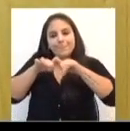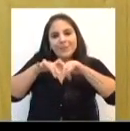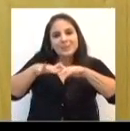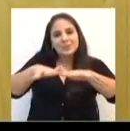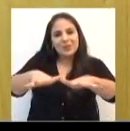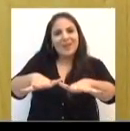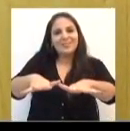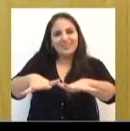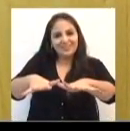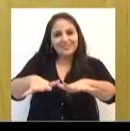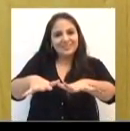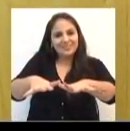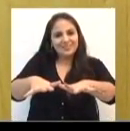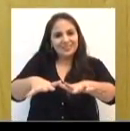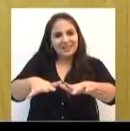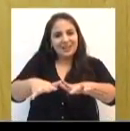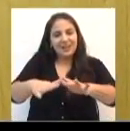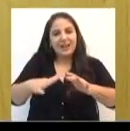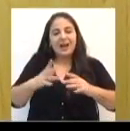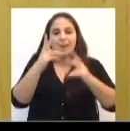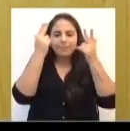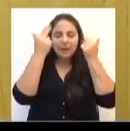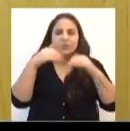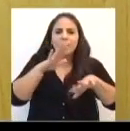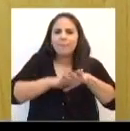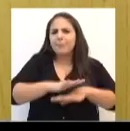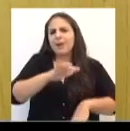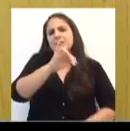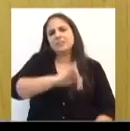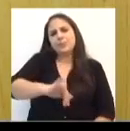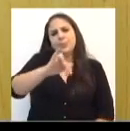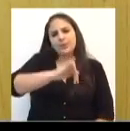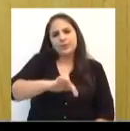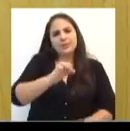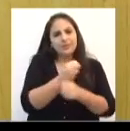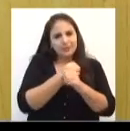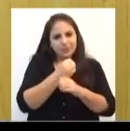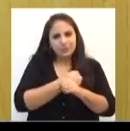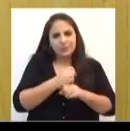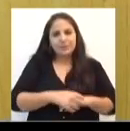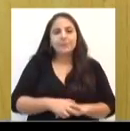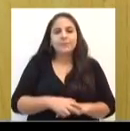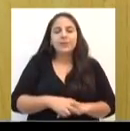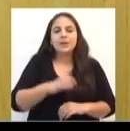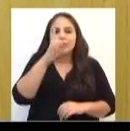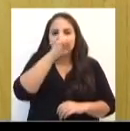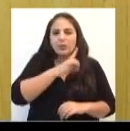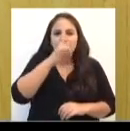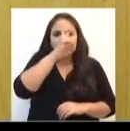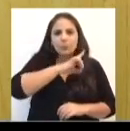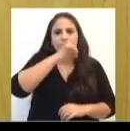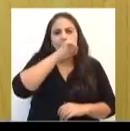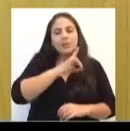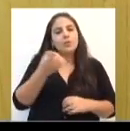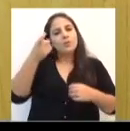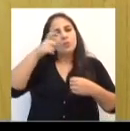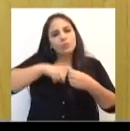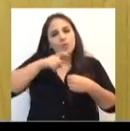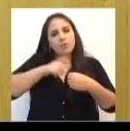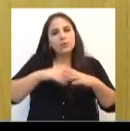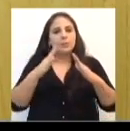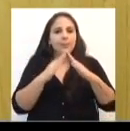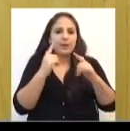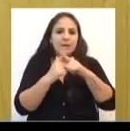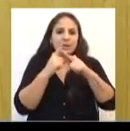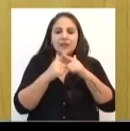ceia da Páscoa, que é a maior ceia do ano. E no domingo, você volta para a igreja, então, como